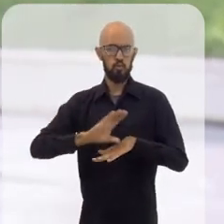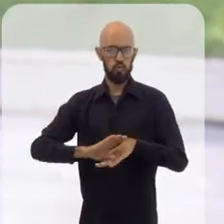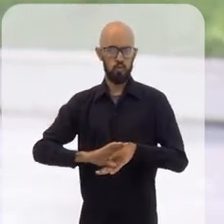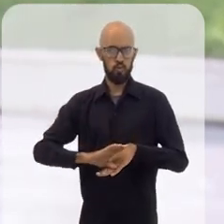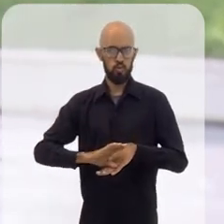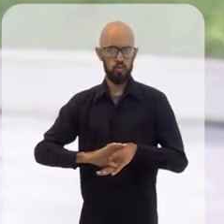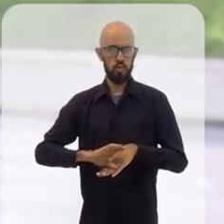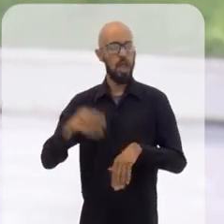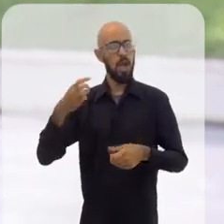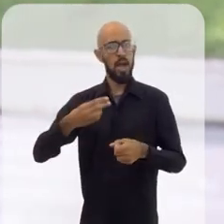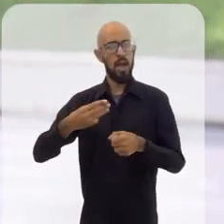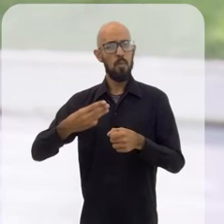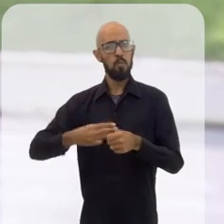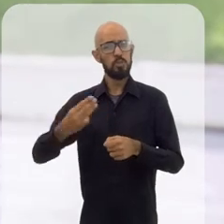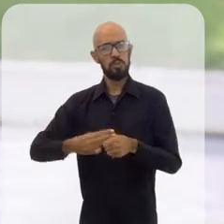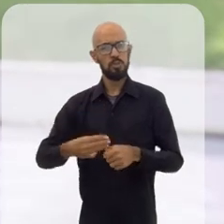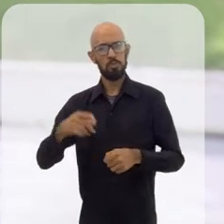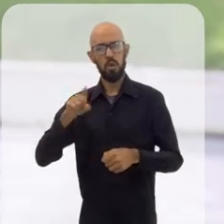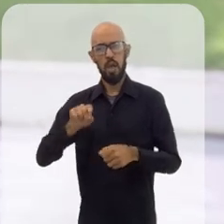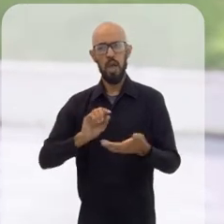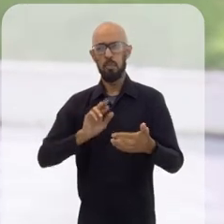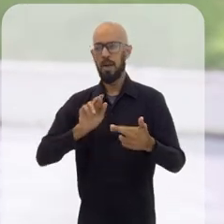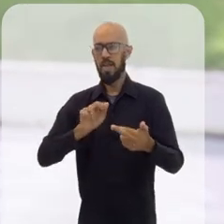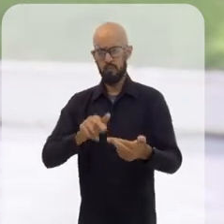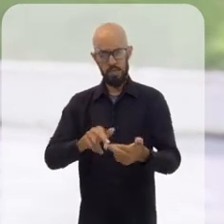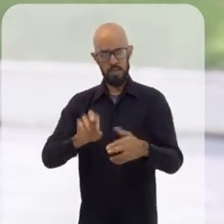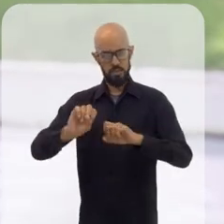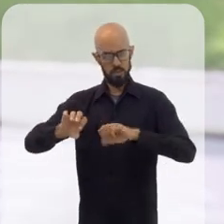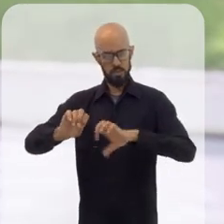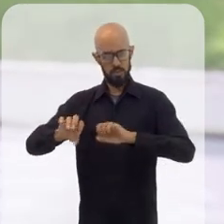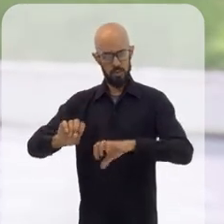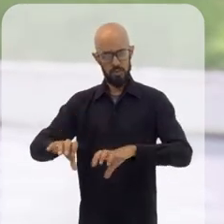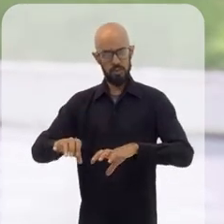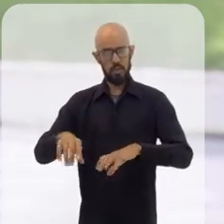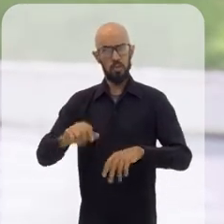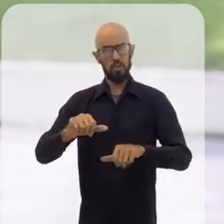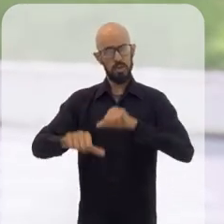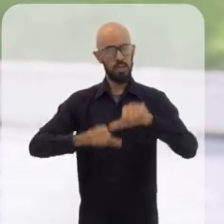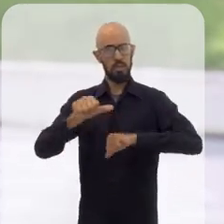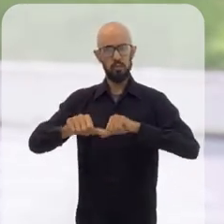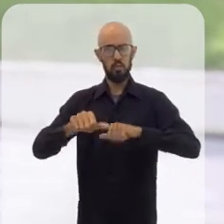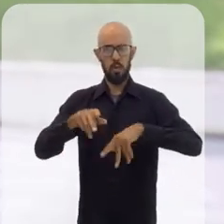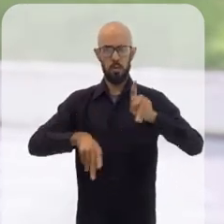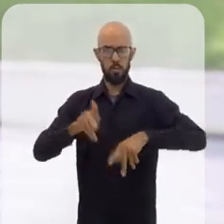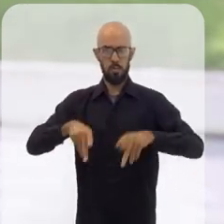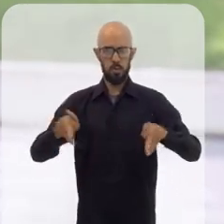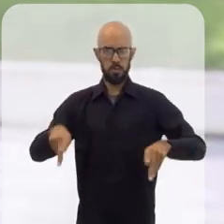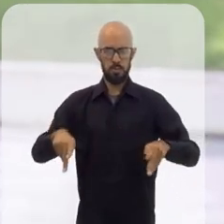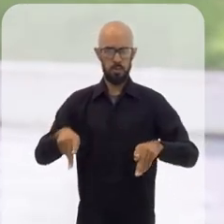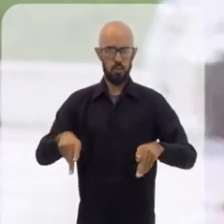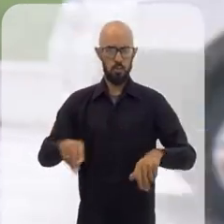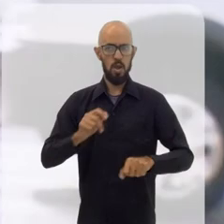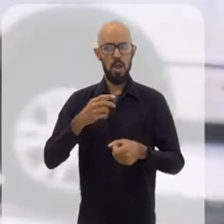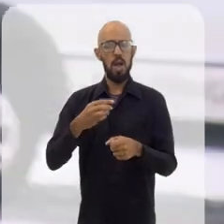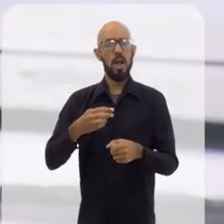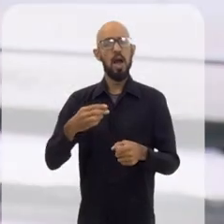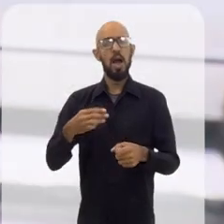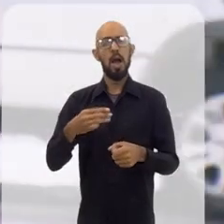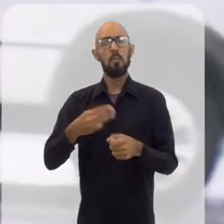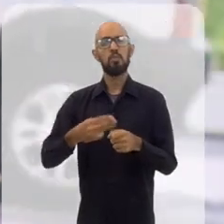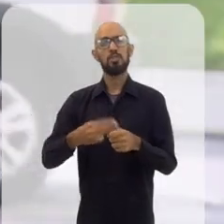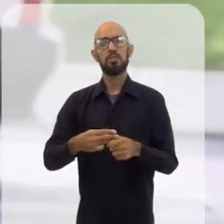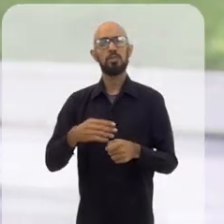implantar outros cursos aqui. Itaperuna se transformou num polo de educação. E educação eu entendo que transforma o povo.